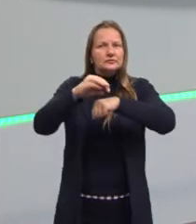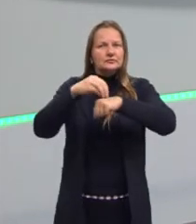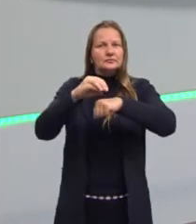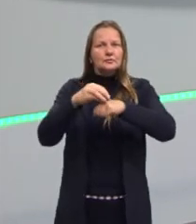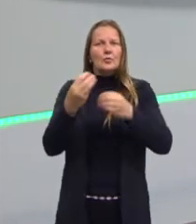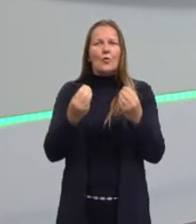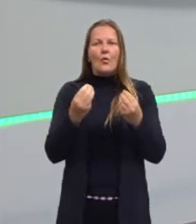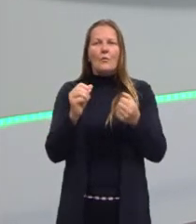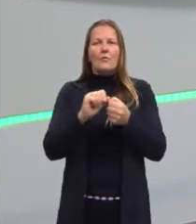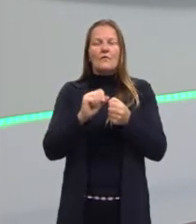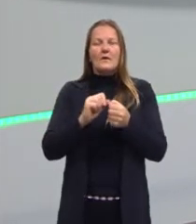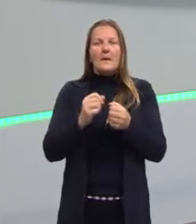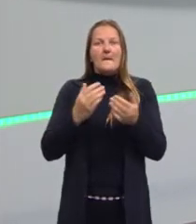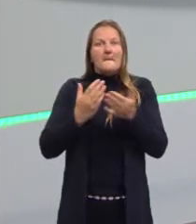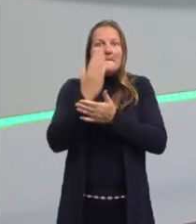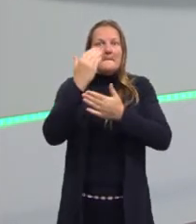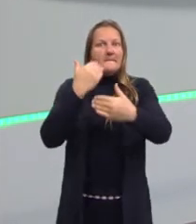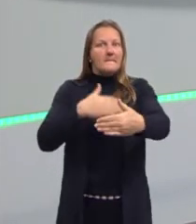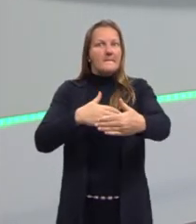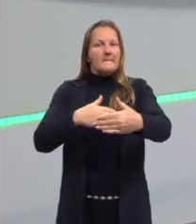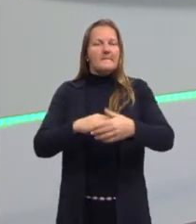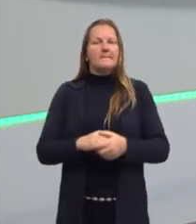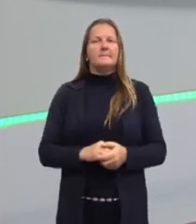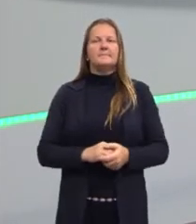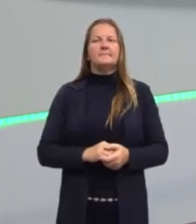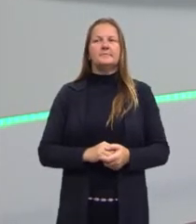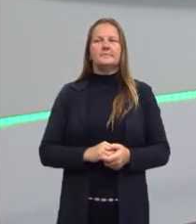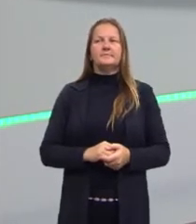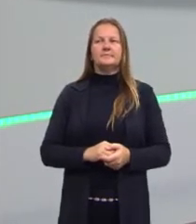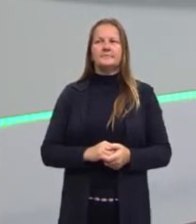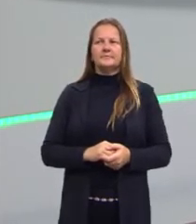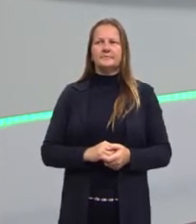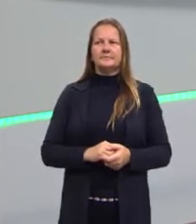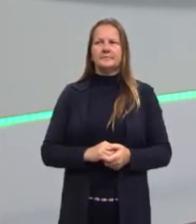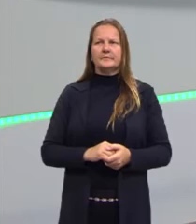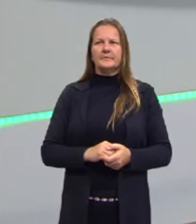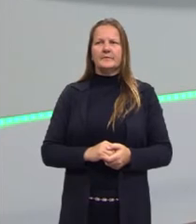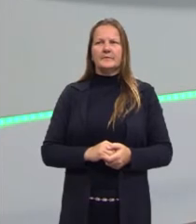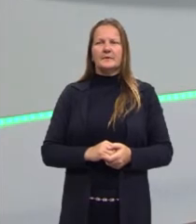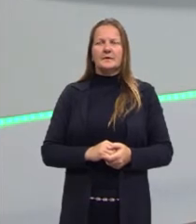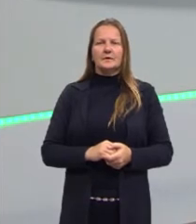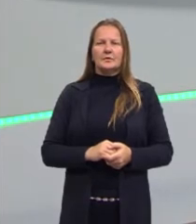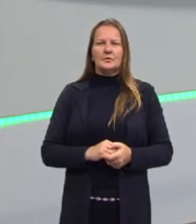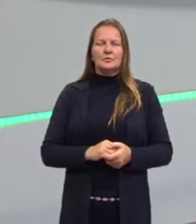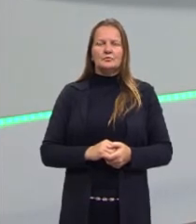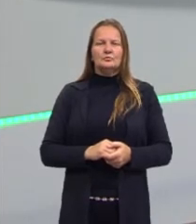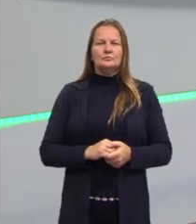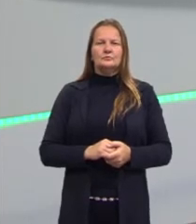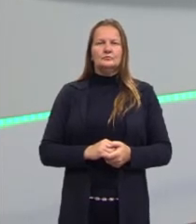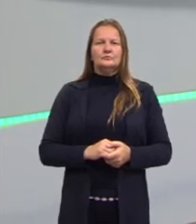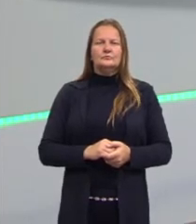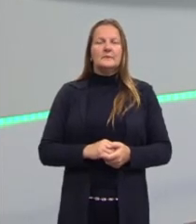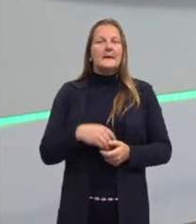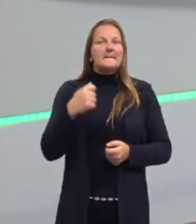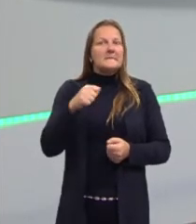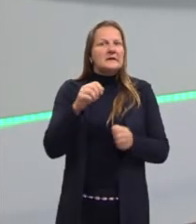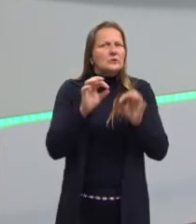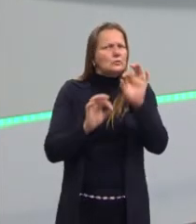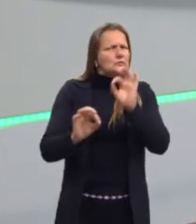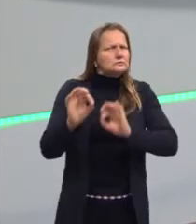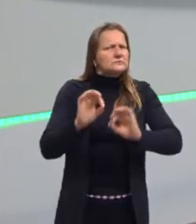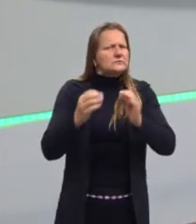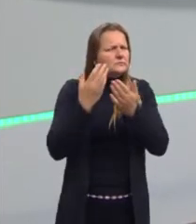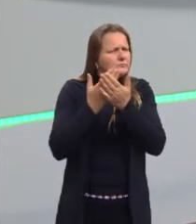irmos bem na prova, né? Entre elas, eu diria para você que deveria ter uma disciplina de